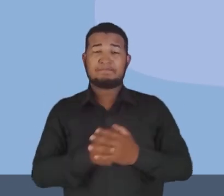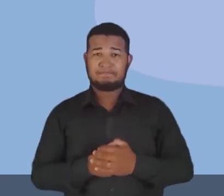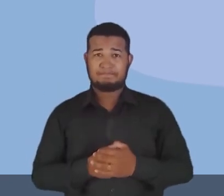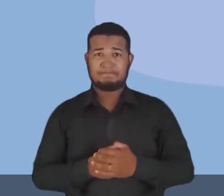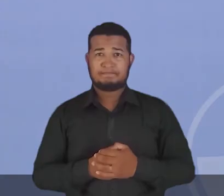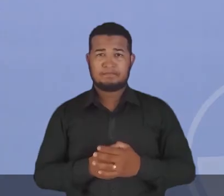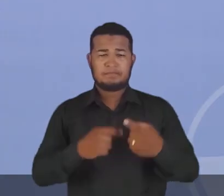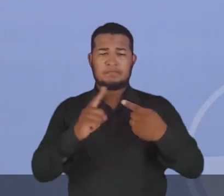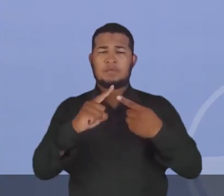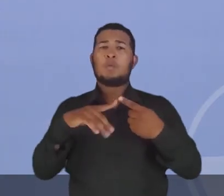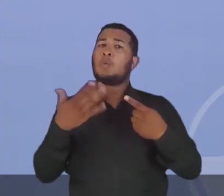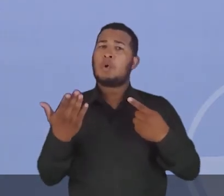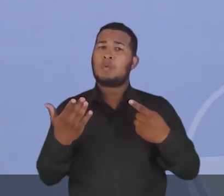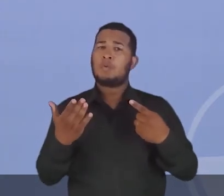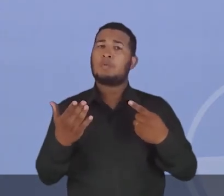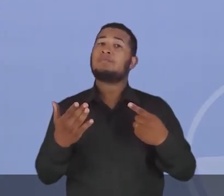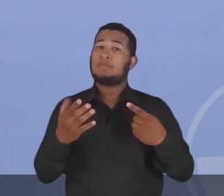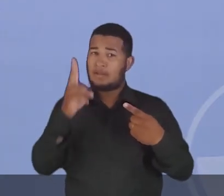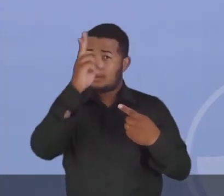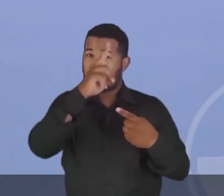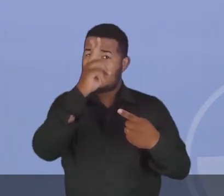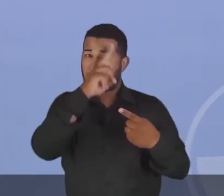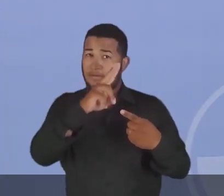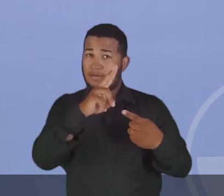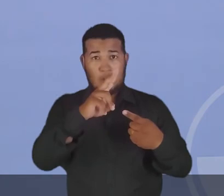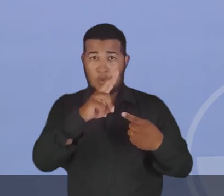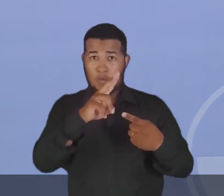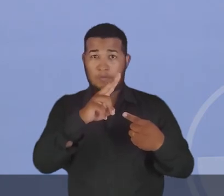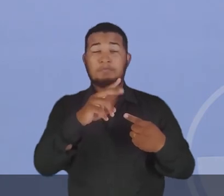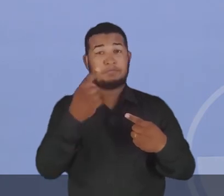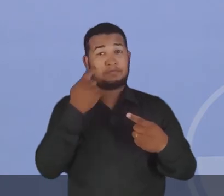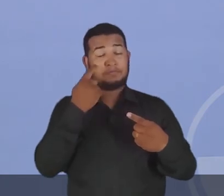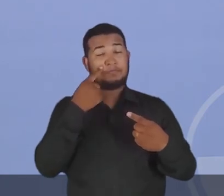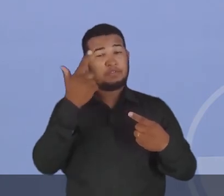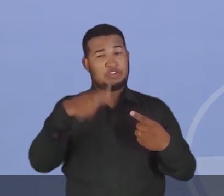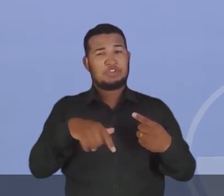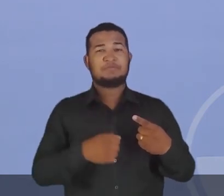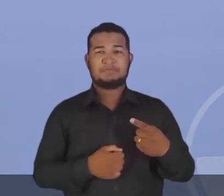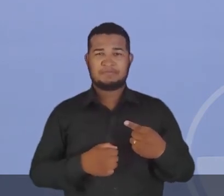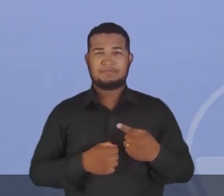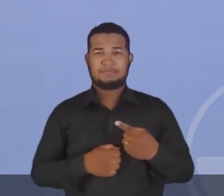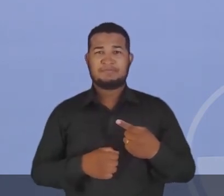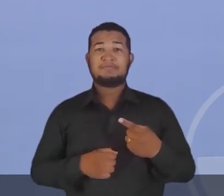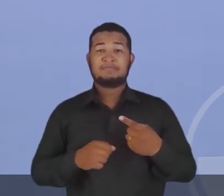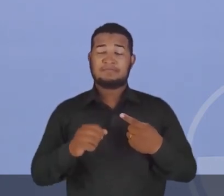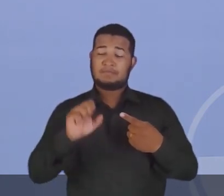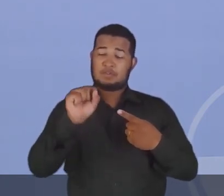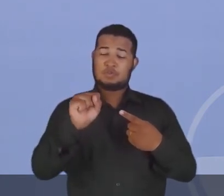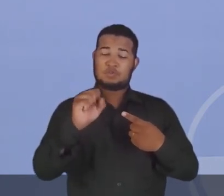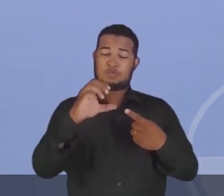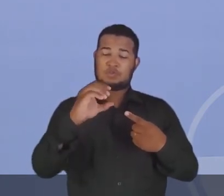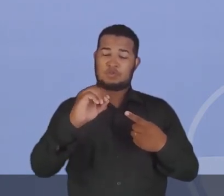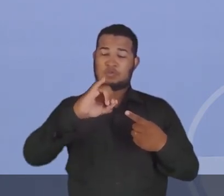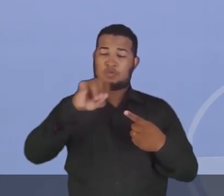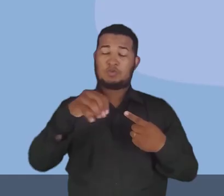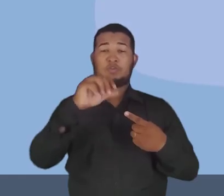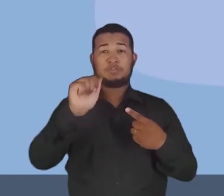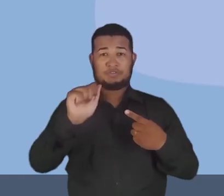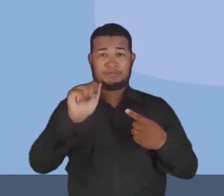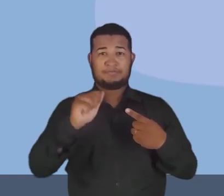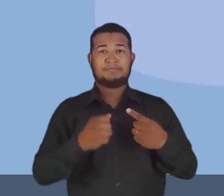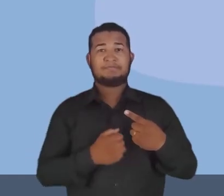aqui. Qual o primeiro elemento? Estão lembrados? Não? Volta lá no slide de novo. Olha lá. Qual é?